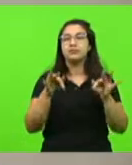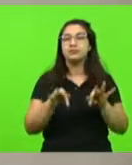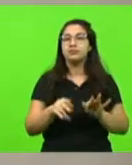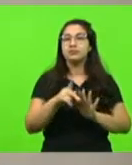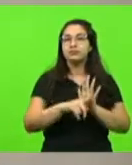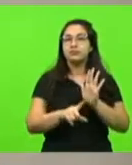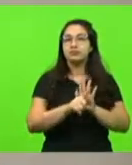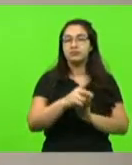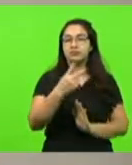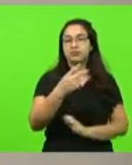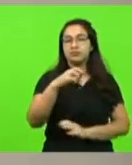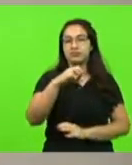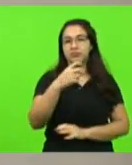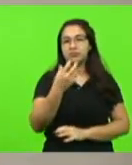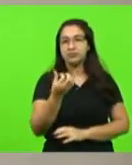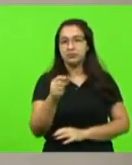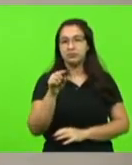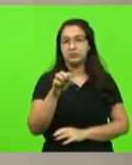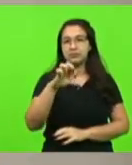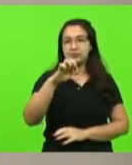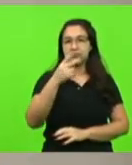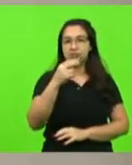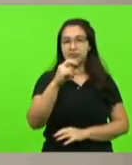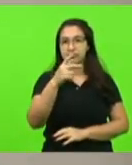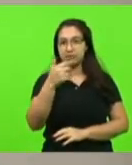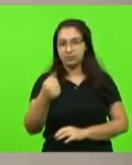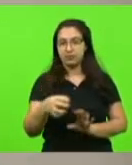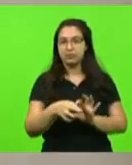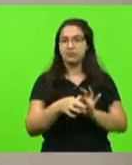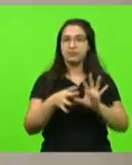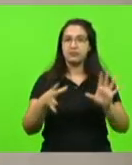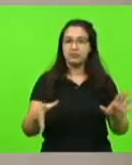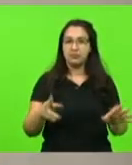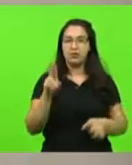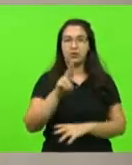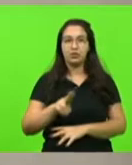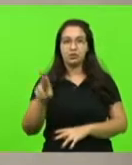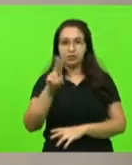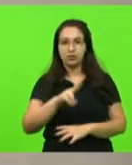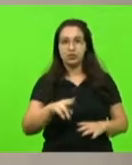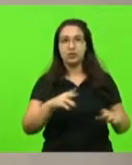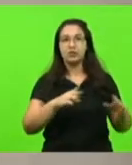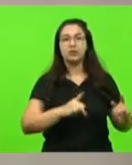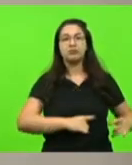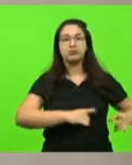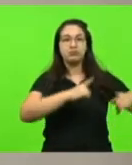296.9.2021, autoriza a sessão de uso de imóvel no município de